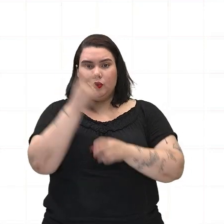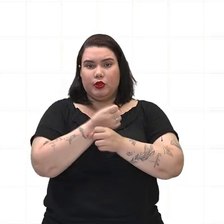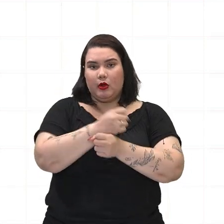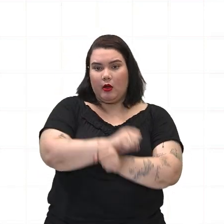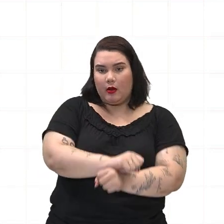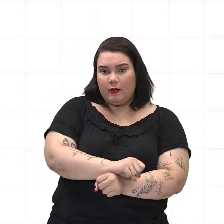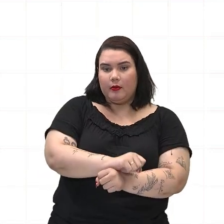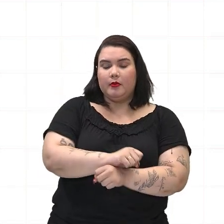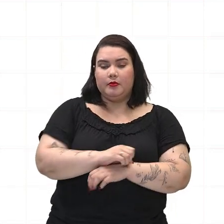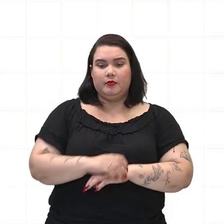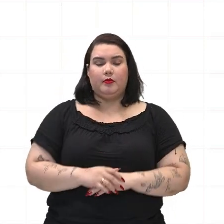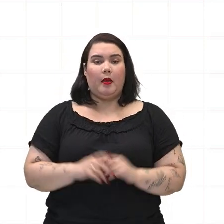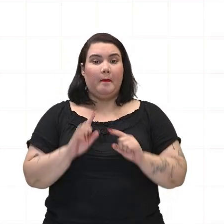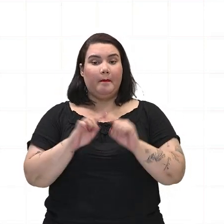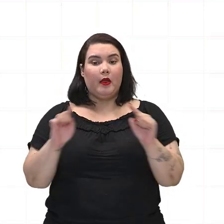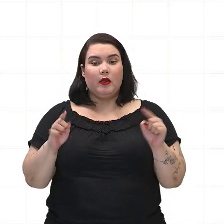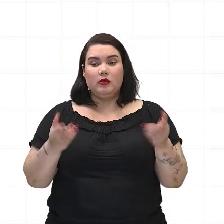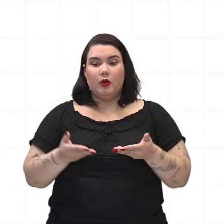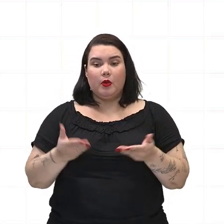agora você vai ter o que?